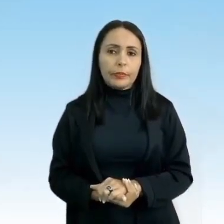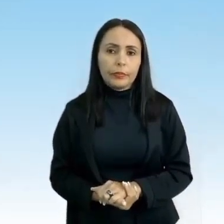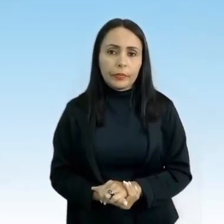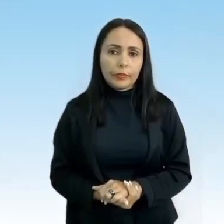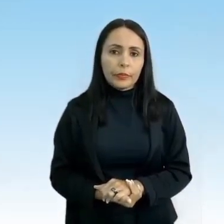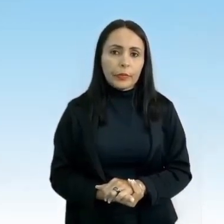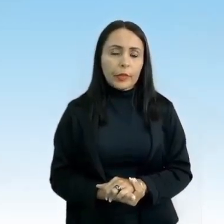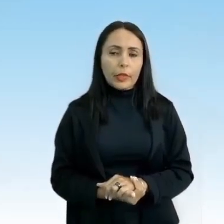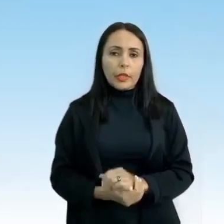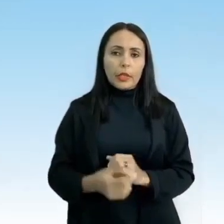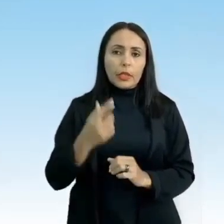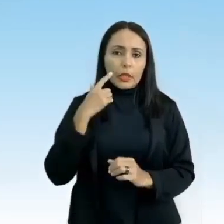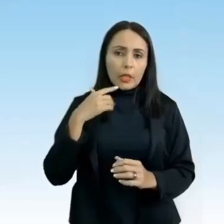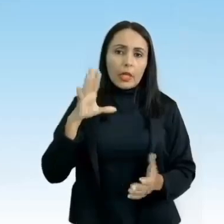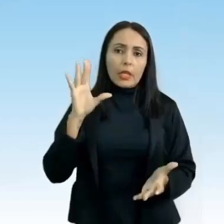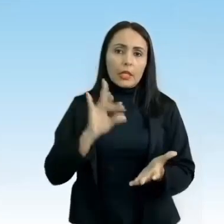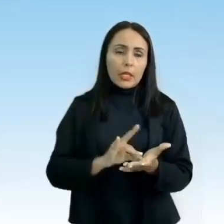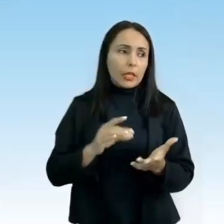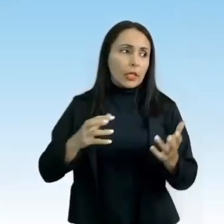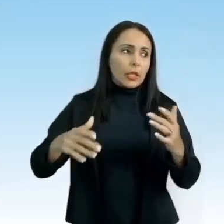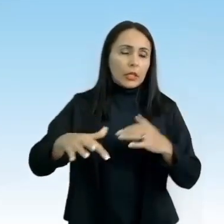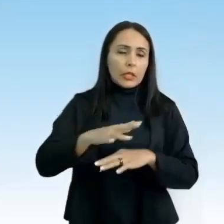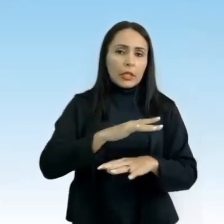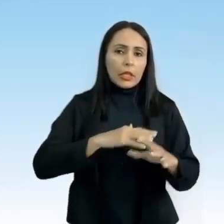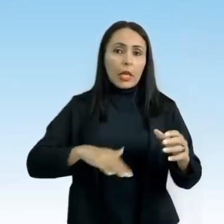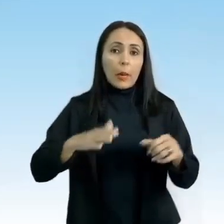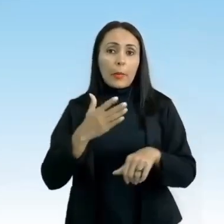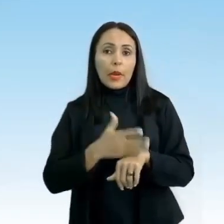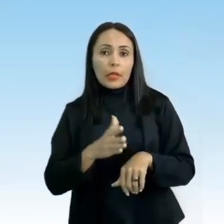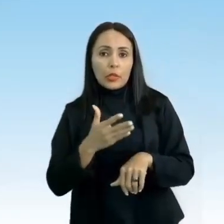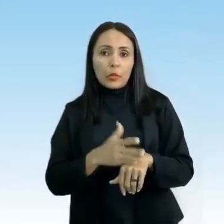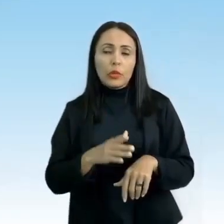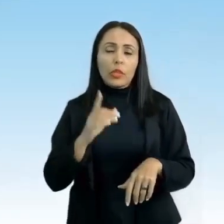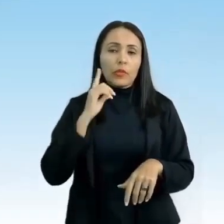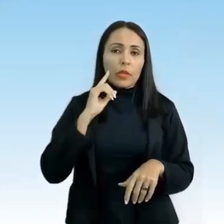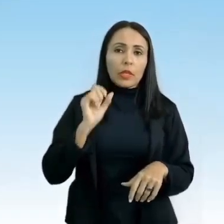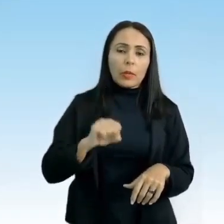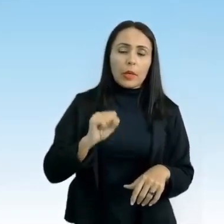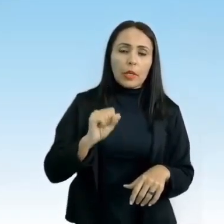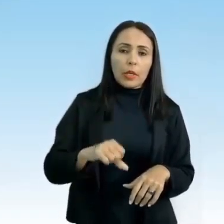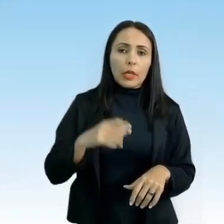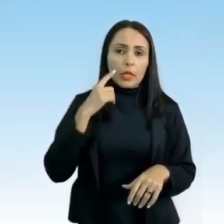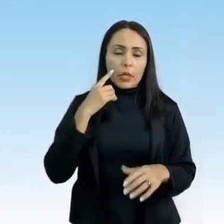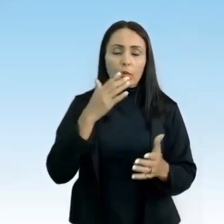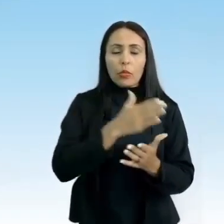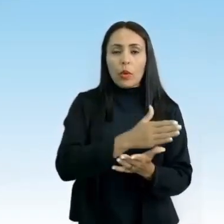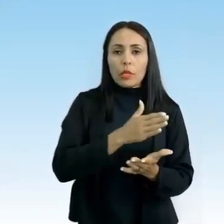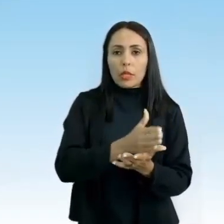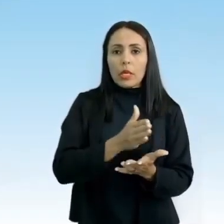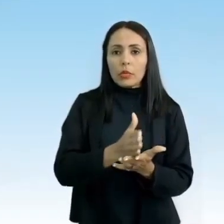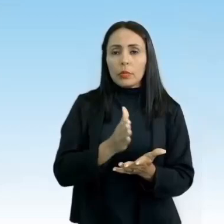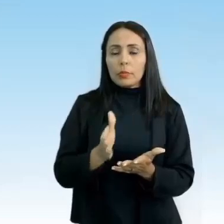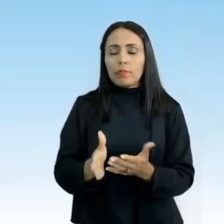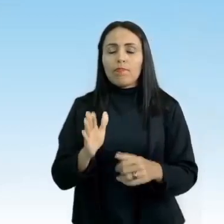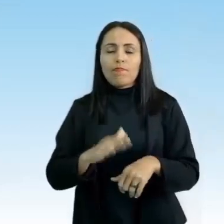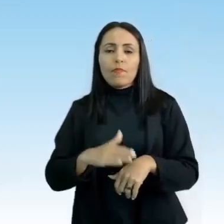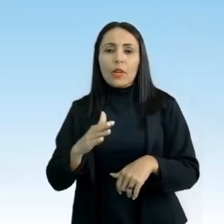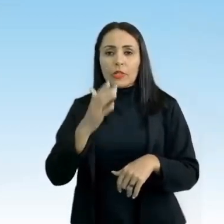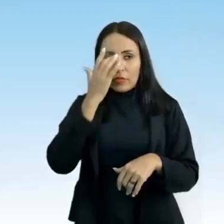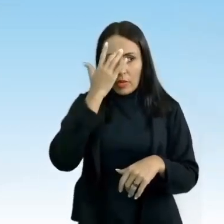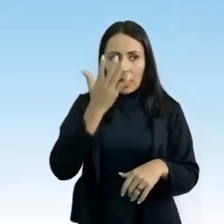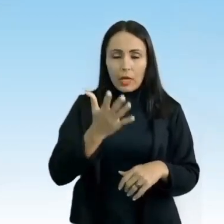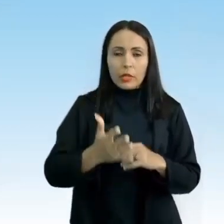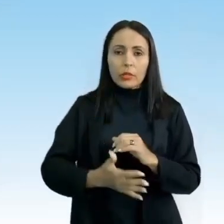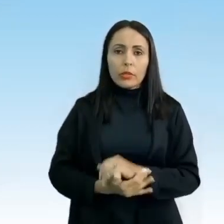fato de serem realizados na cidade incentiva a prática esportiva e torna o acesso a eles mais fácil, certo?